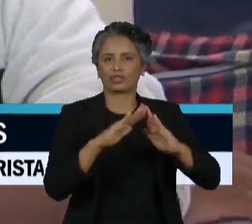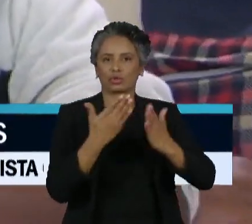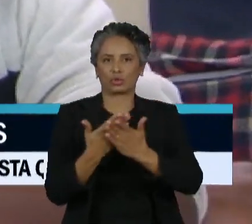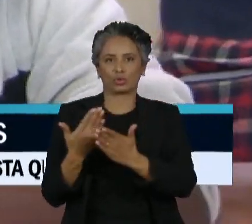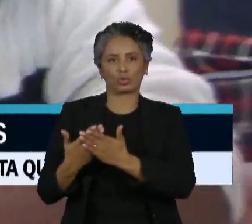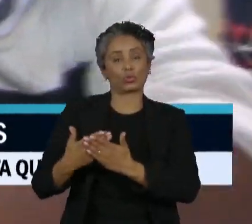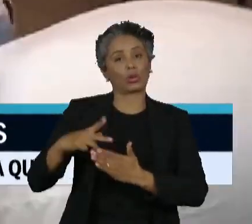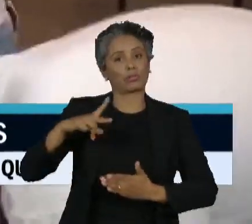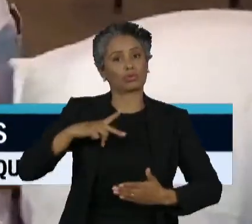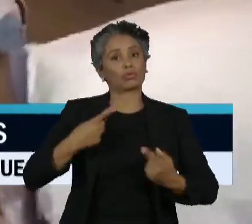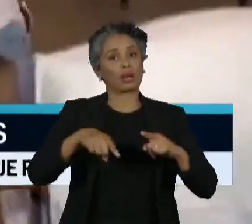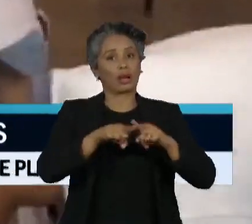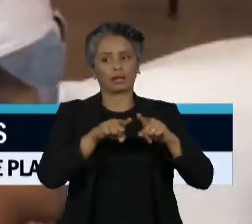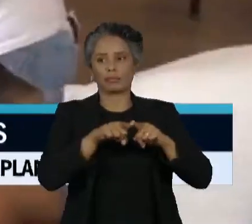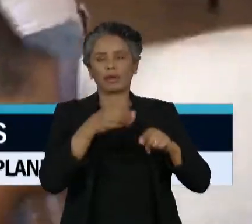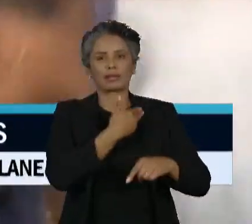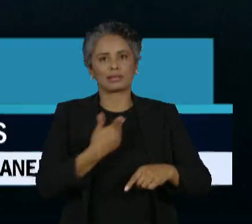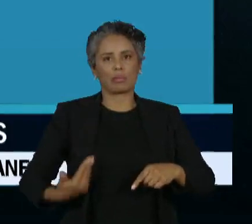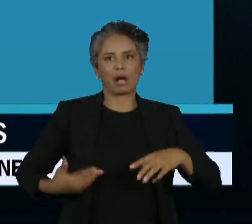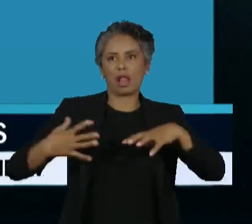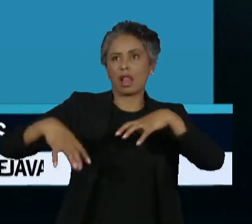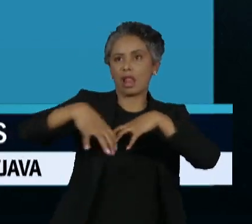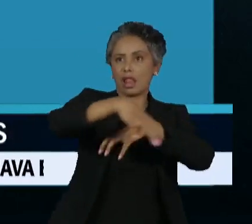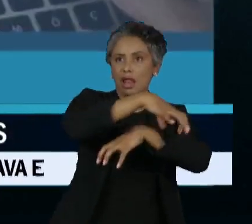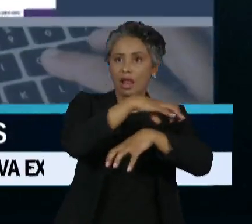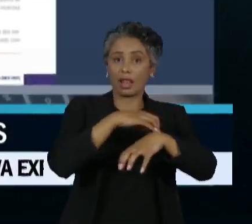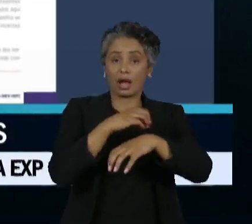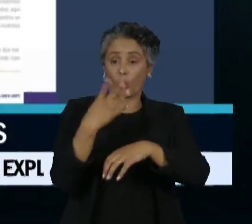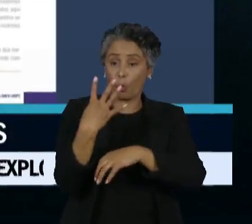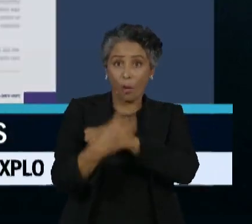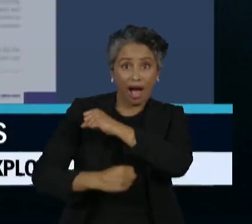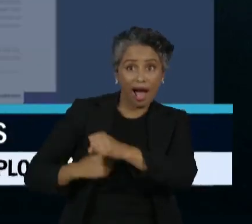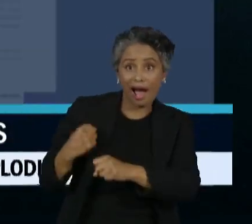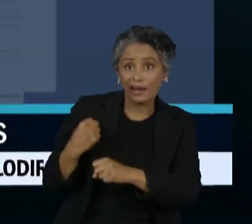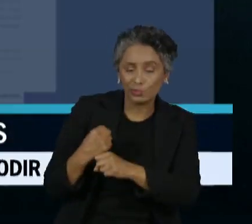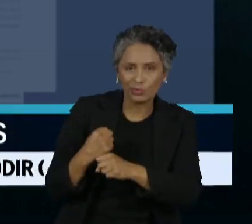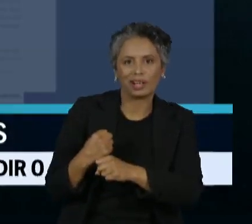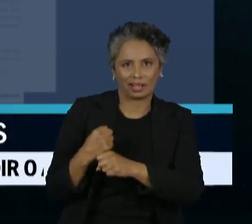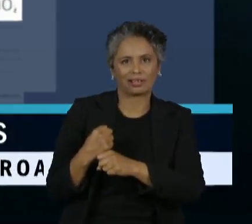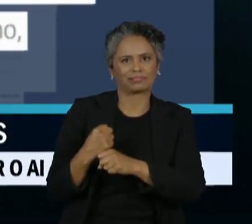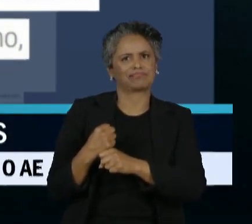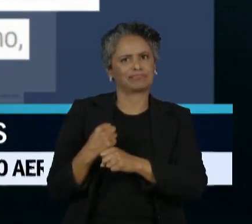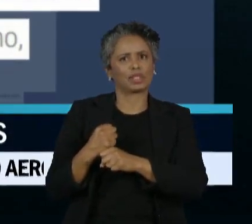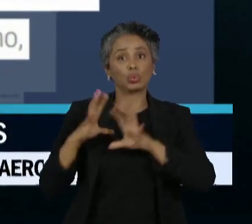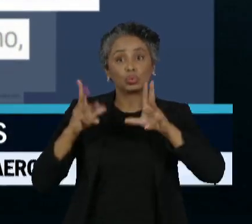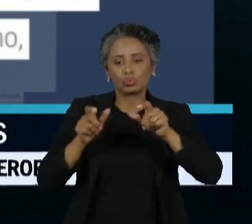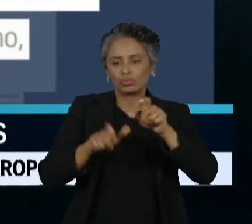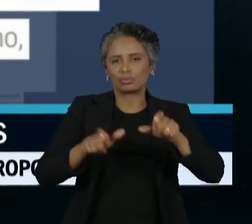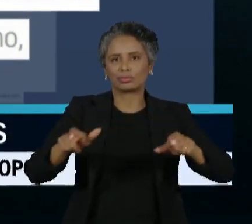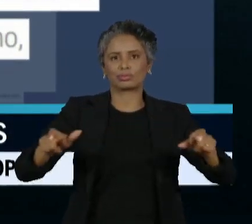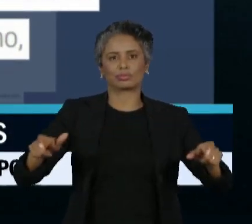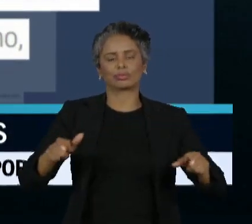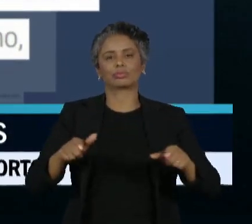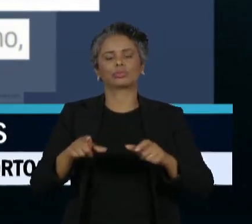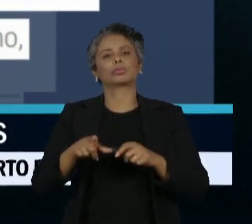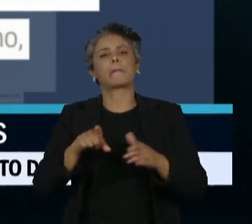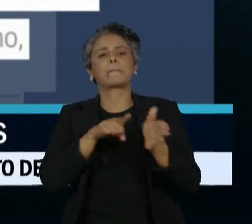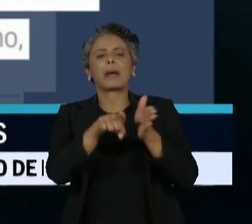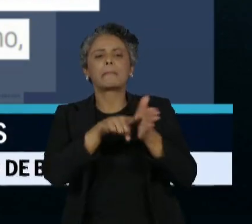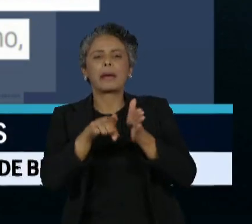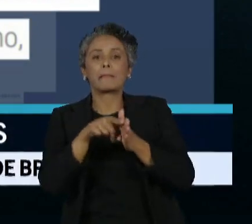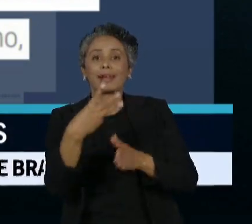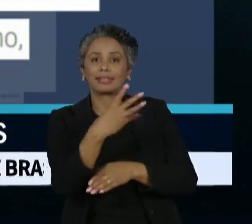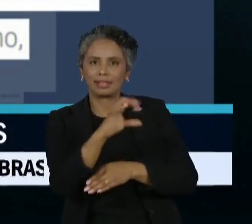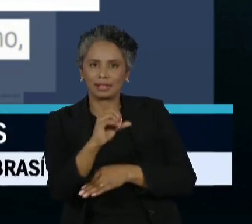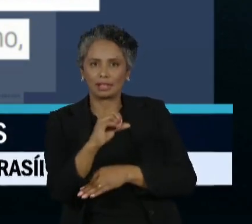privadas de São Paulo por quatro anos. Os mesmos estudantes responderam a um questionário com 30 perguntas, uma vez